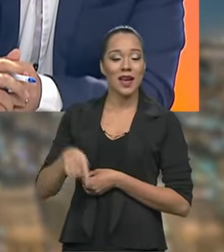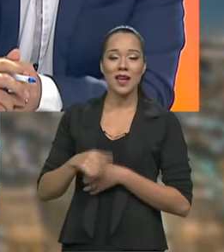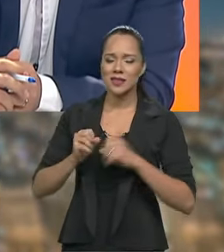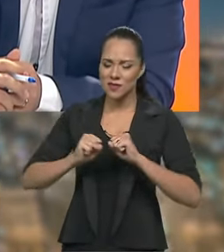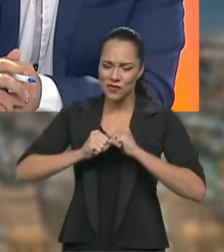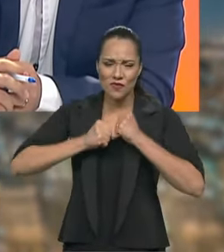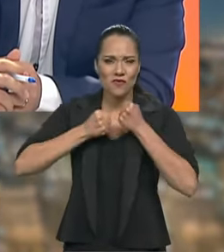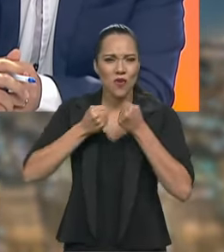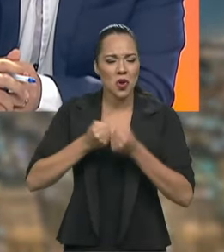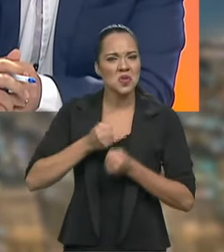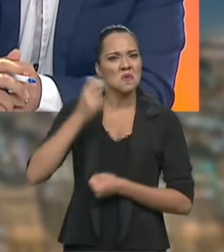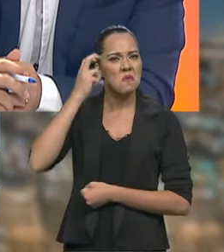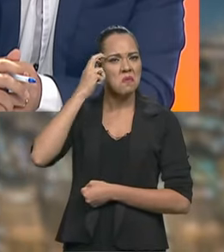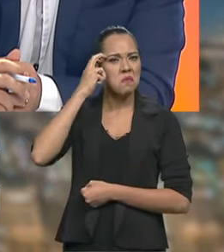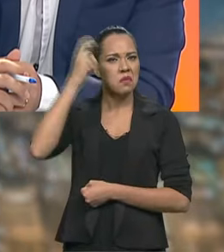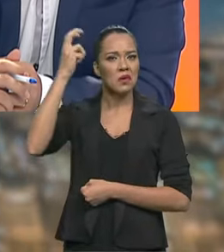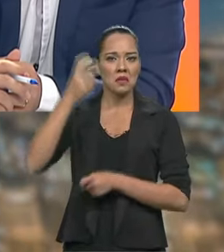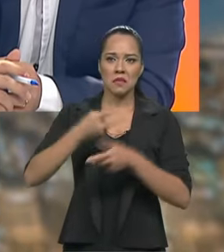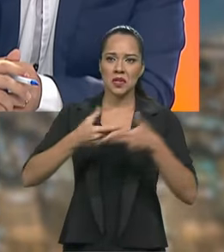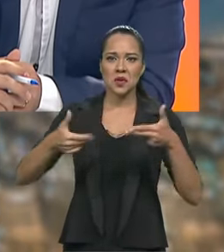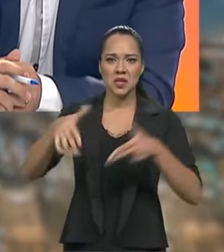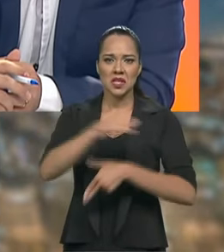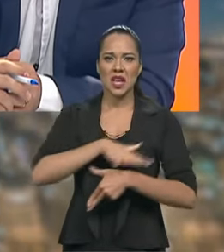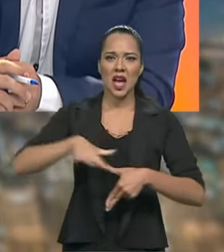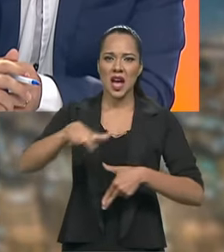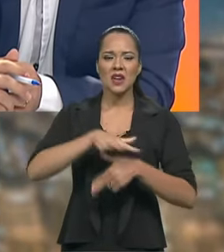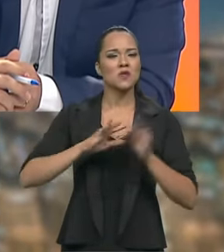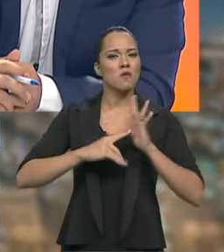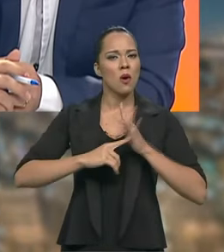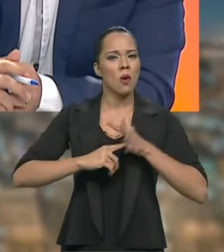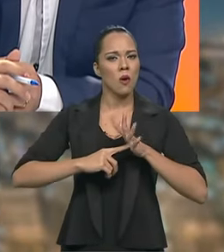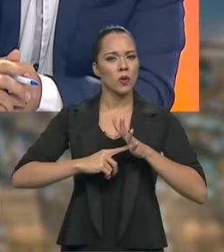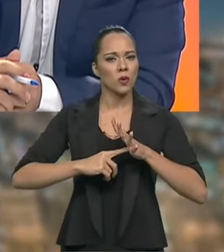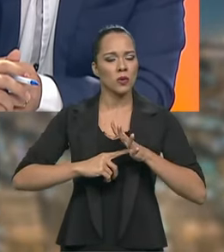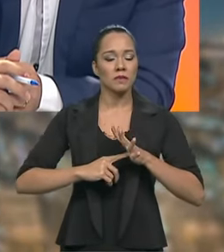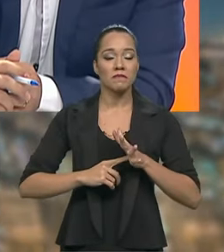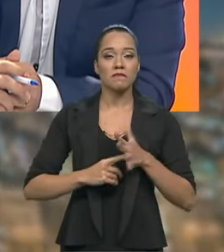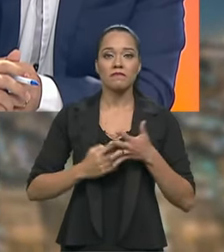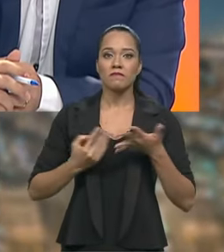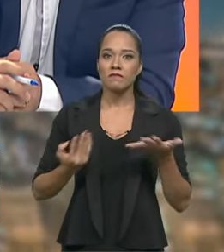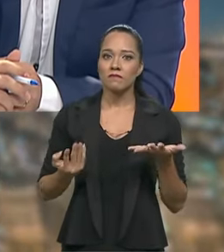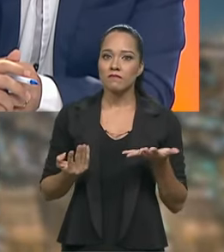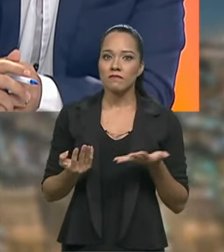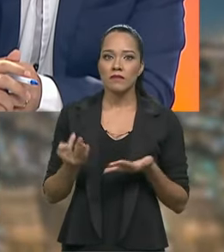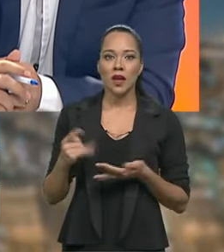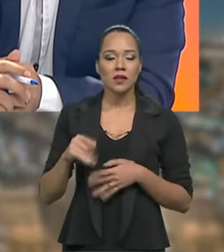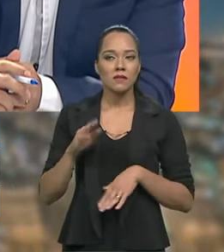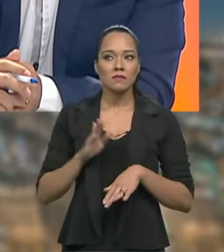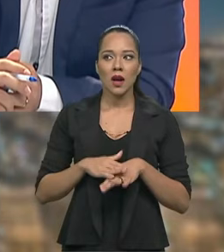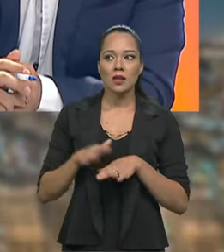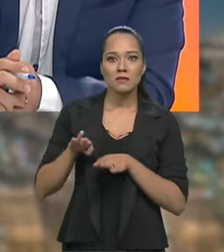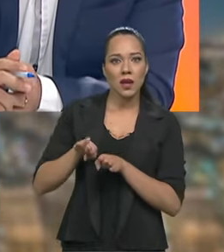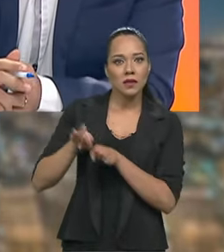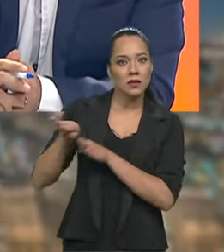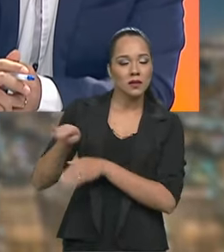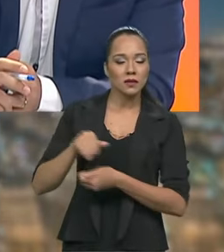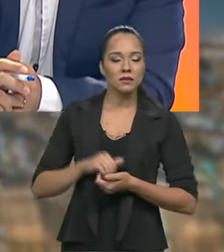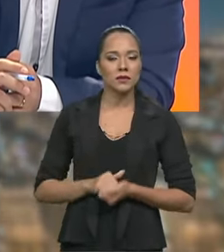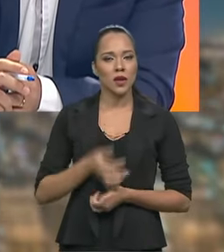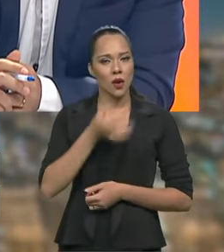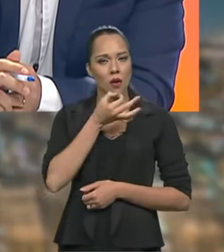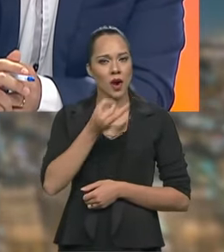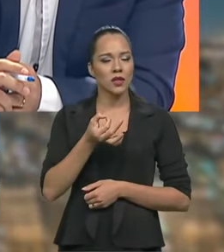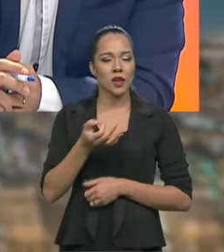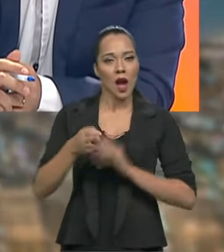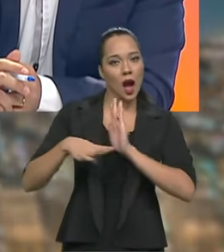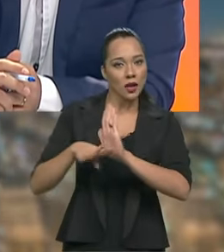dedicado e inteligente para as coisas dos motores, acaba ficando num mundo mais restrito. Então, eu acho que